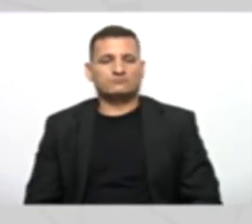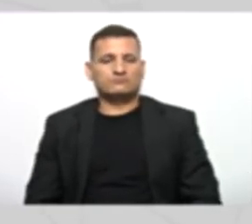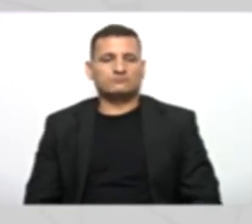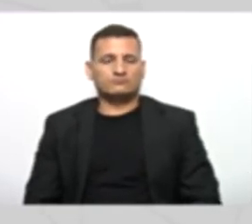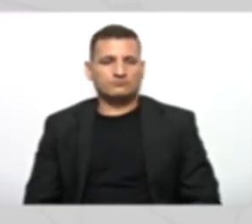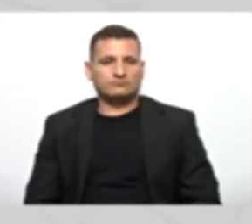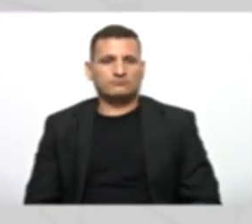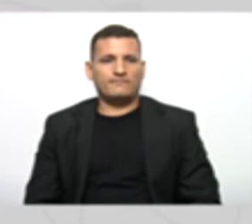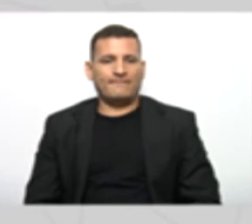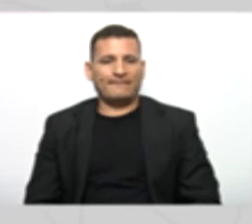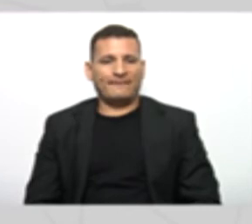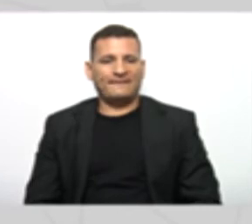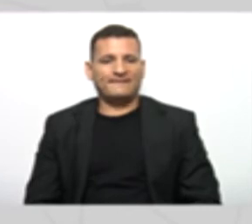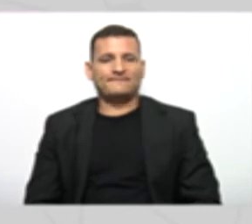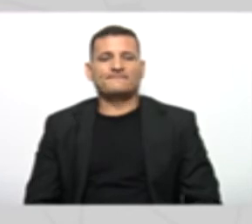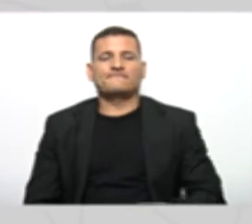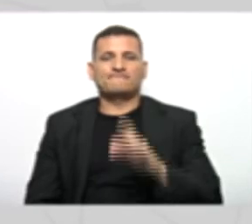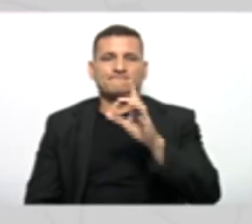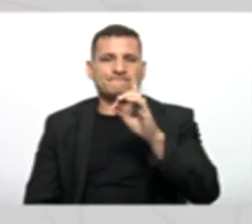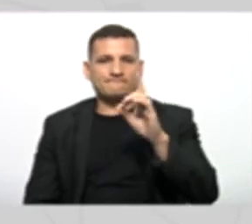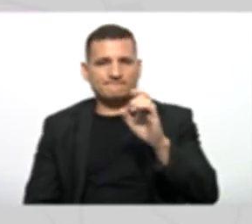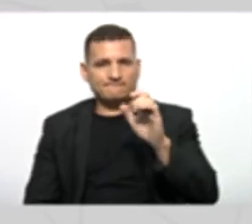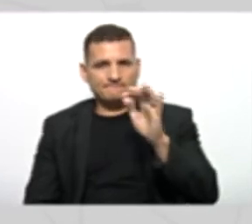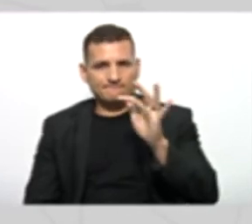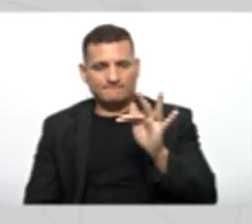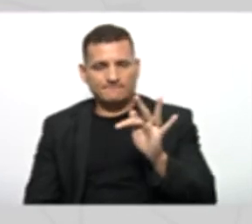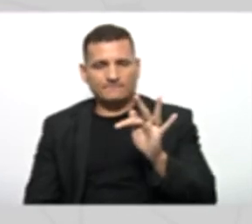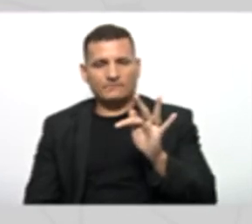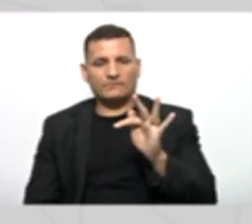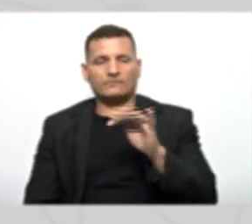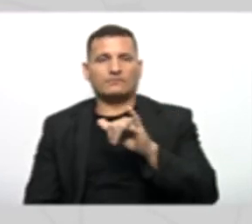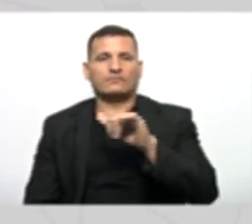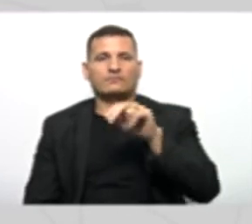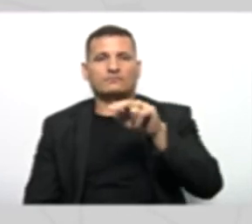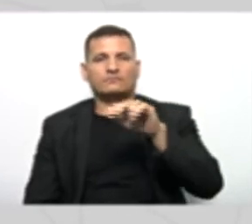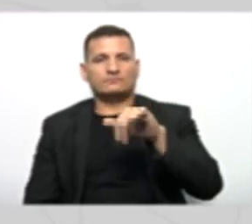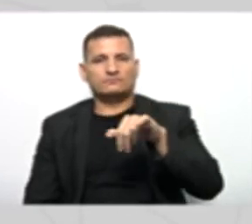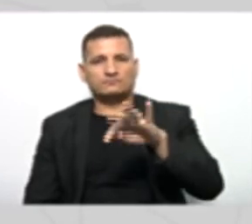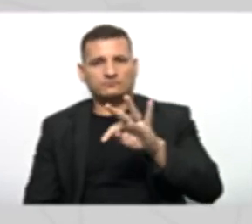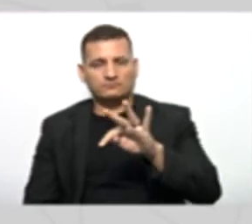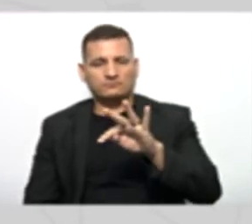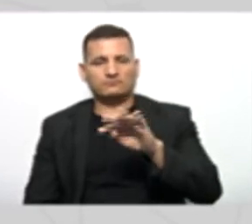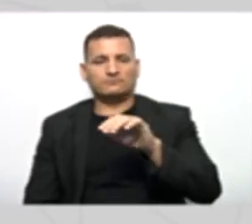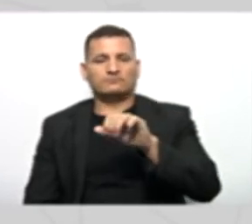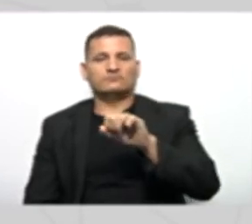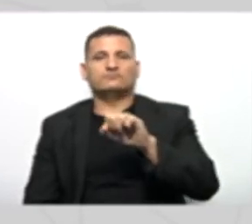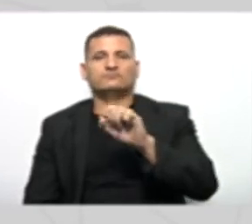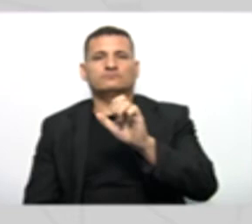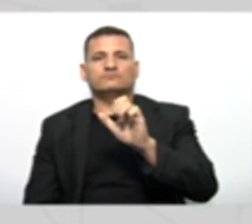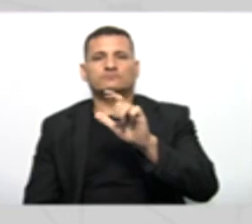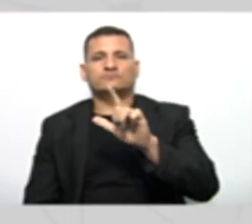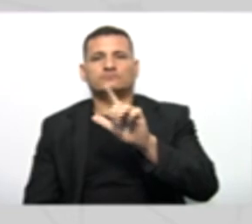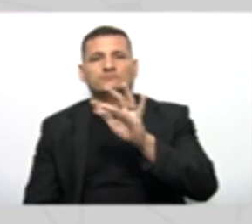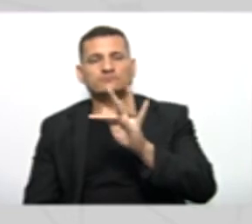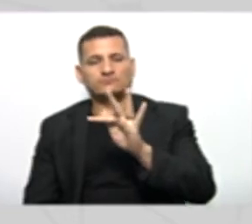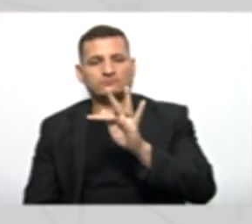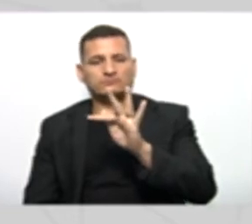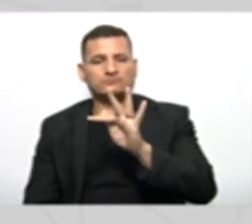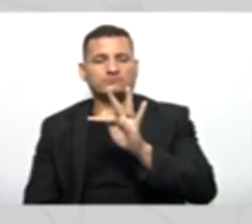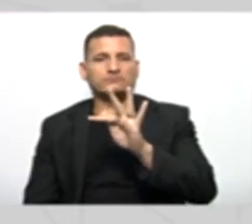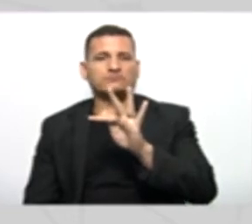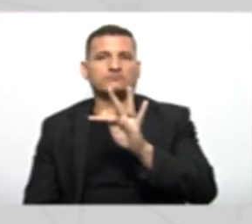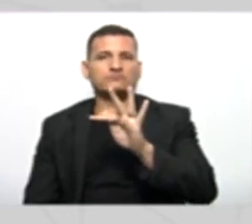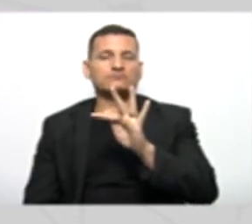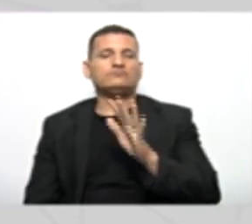Expressão def Init E self Também não estamos Recebendo nenhum